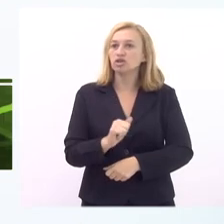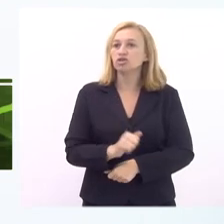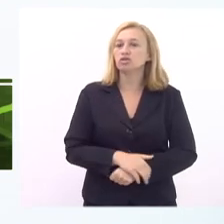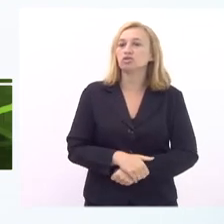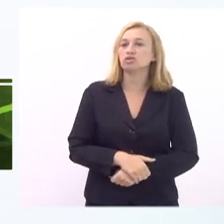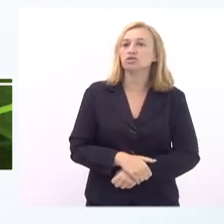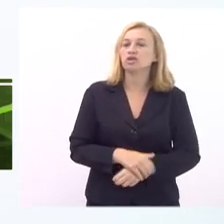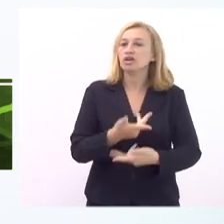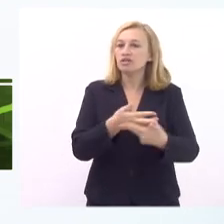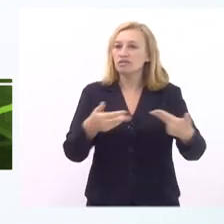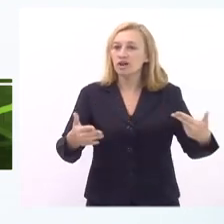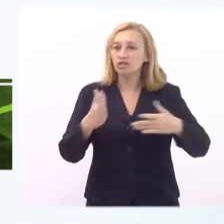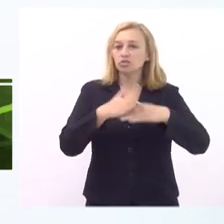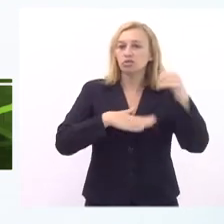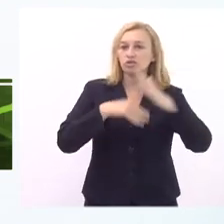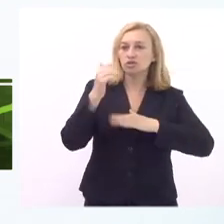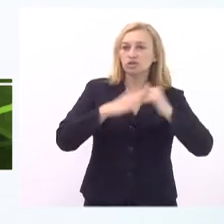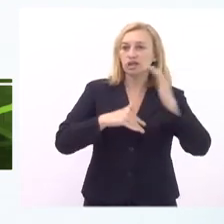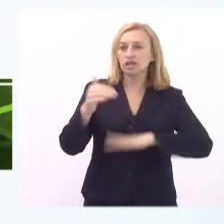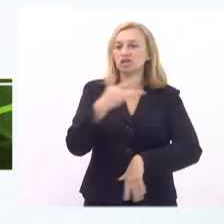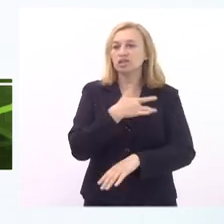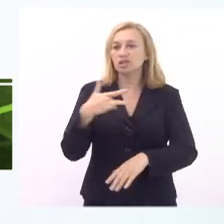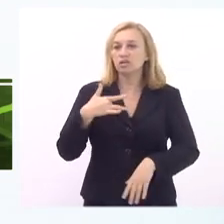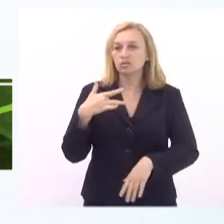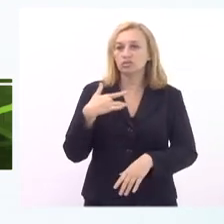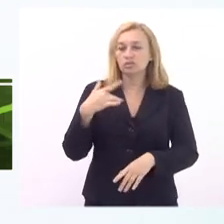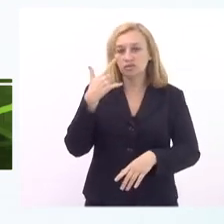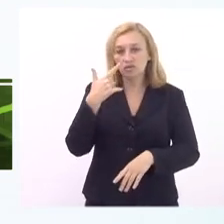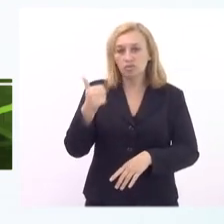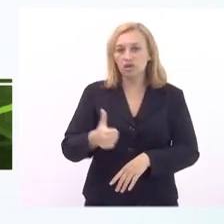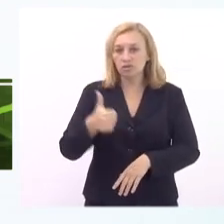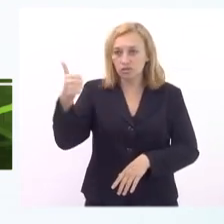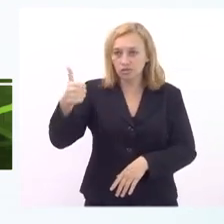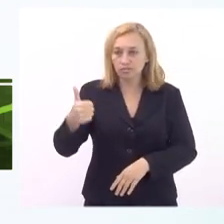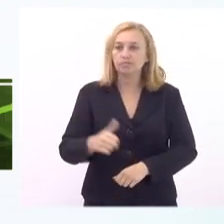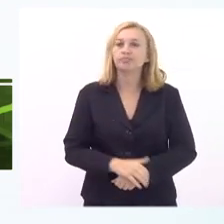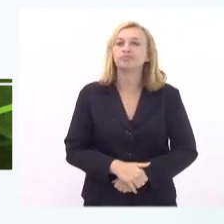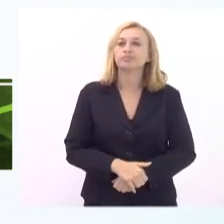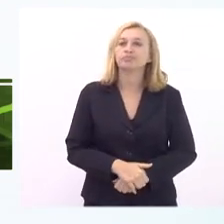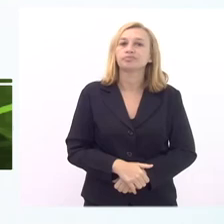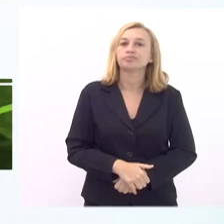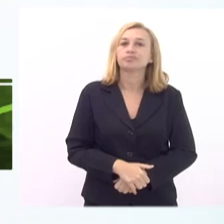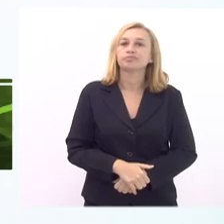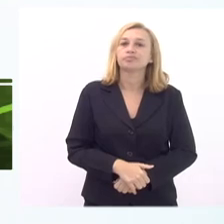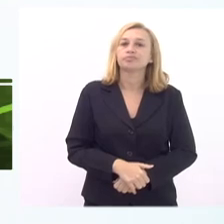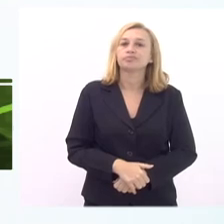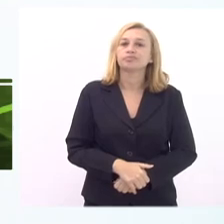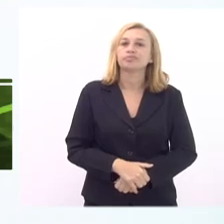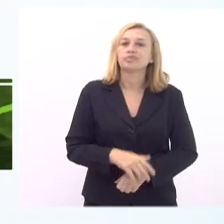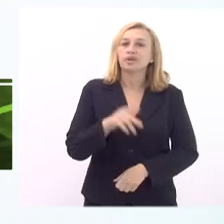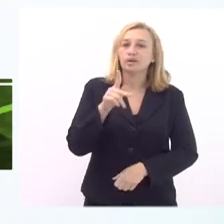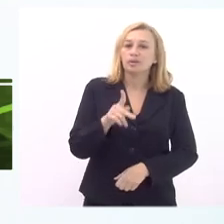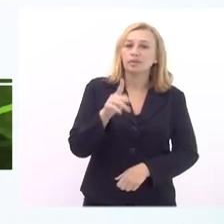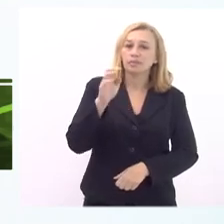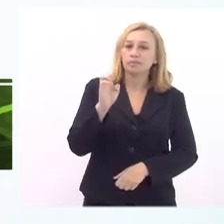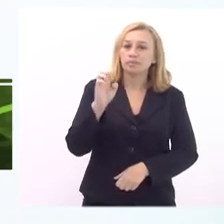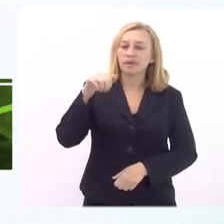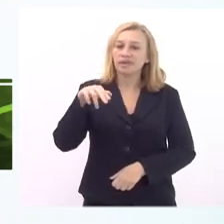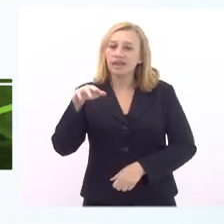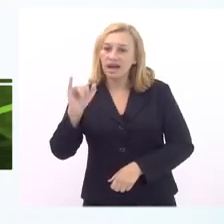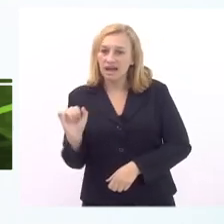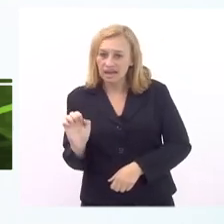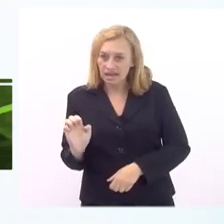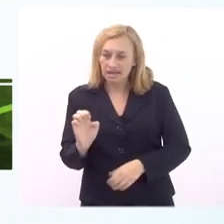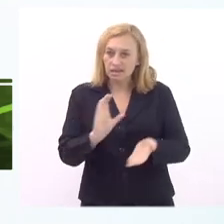outros profissionais da saúde buscando estabelecer um parâmetro legal né a gente entende que assim como o PNAE não só repassa